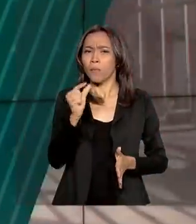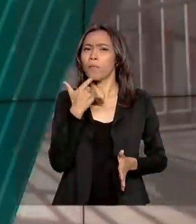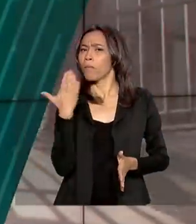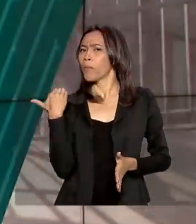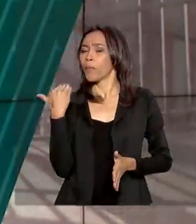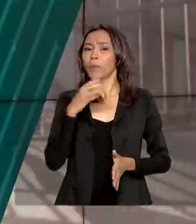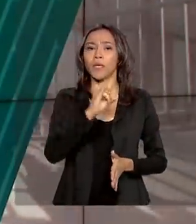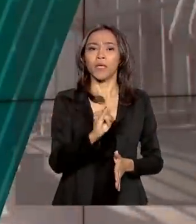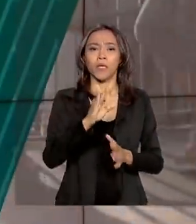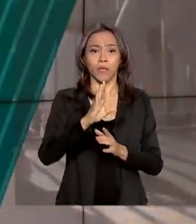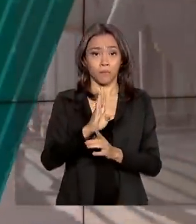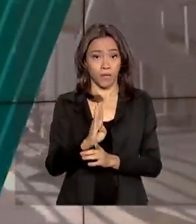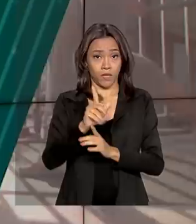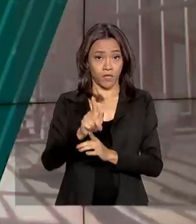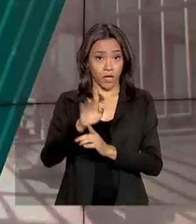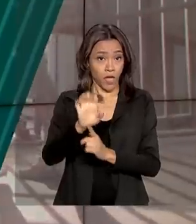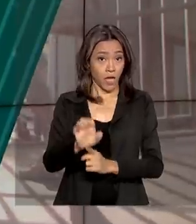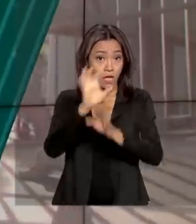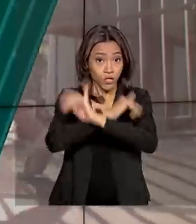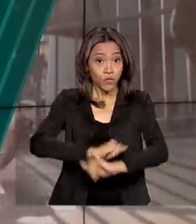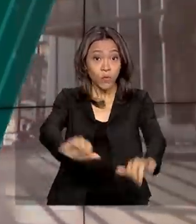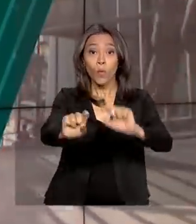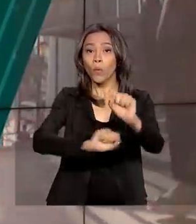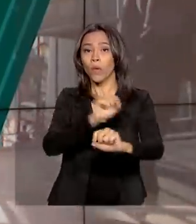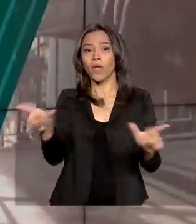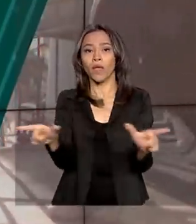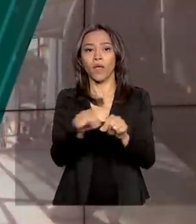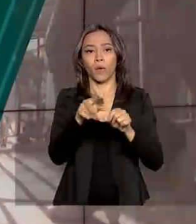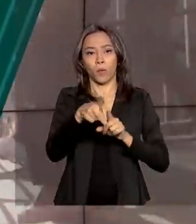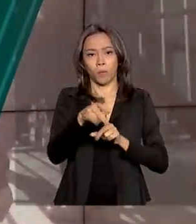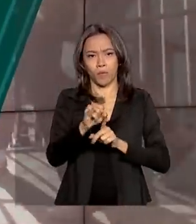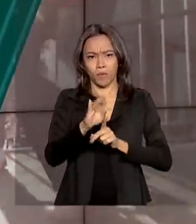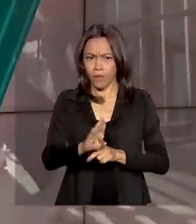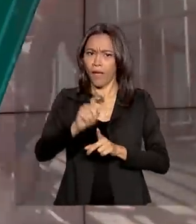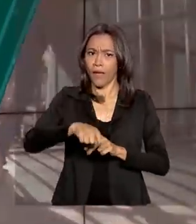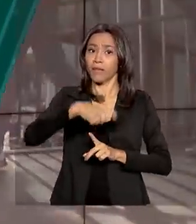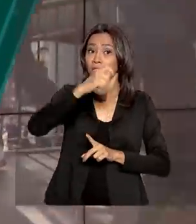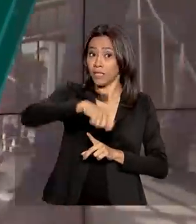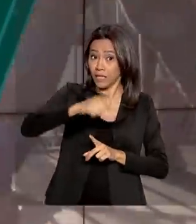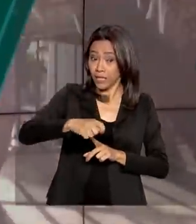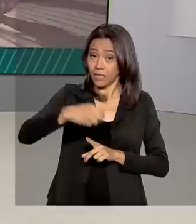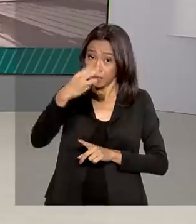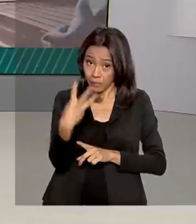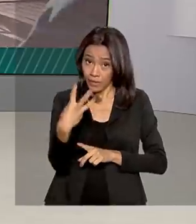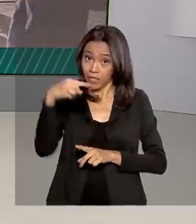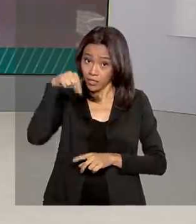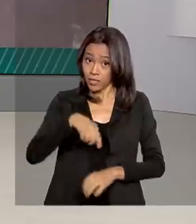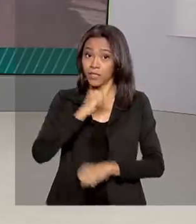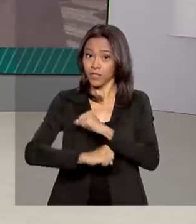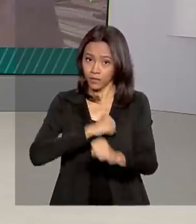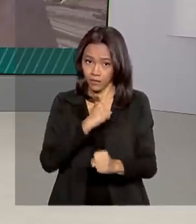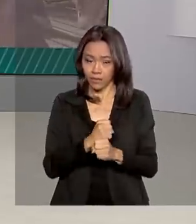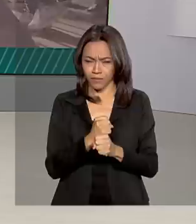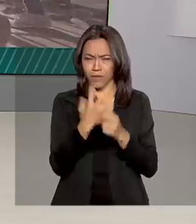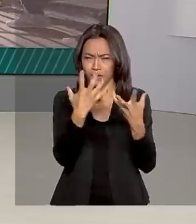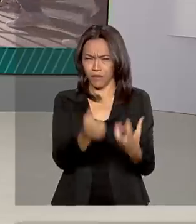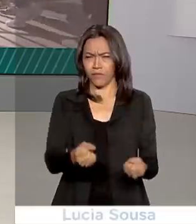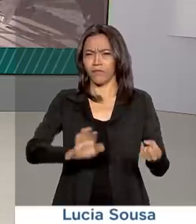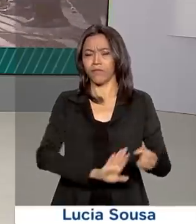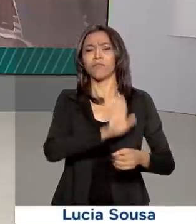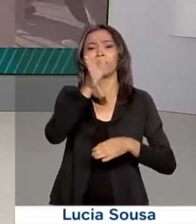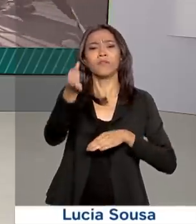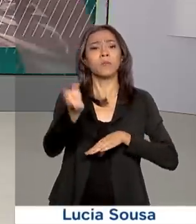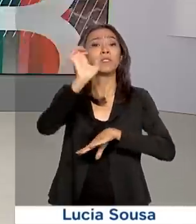pouco os números do PIB, o produto interno bruto referente ao terceiro trimestre deste ano. Vamos então ao Rio de Janeiro. A